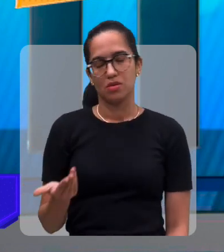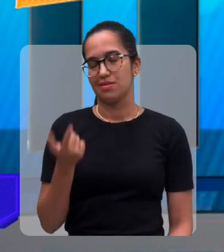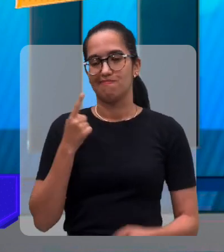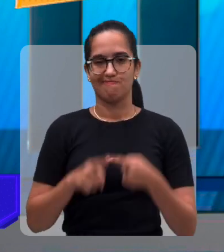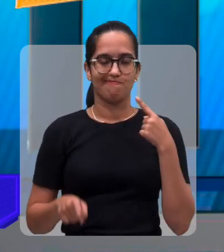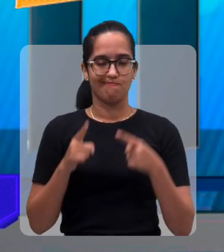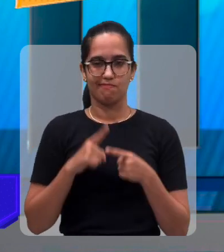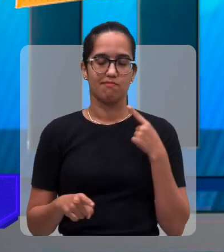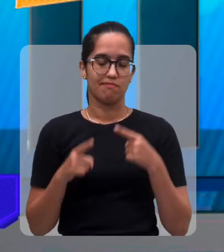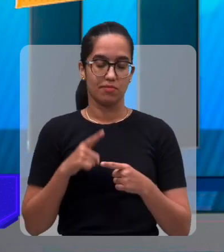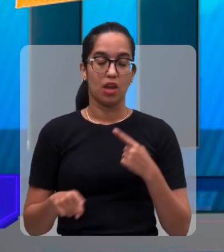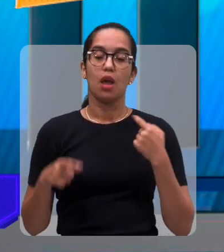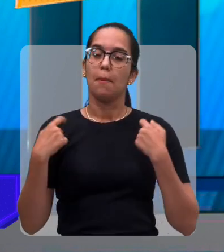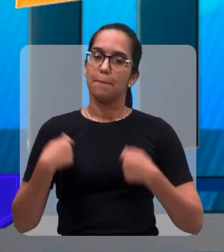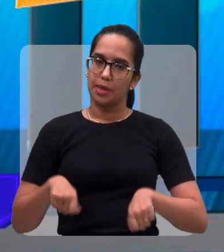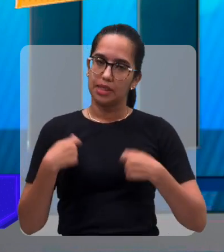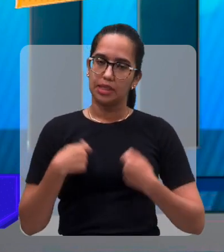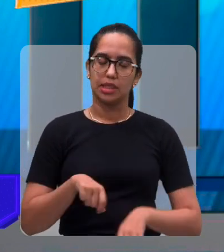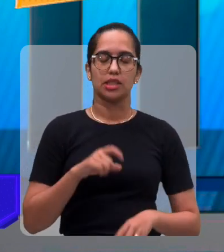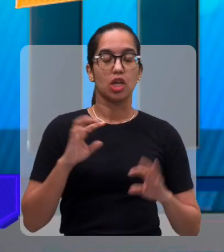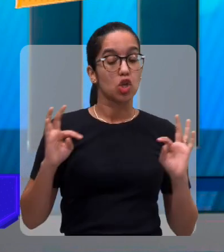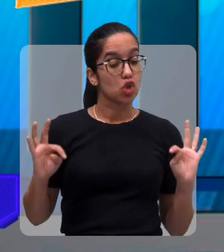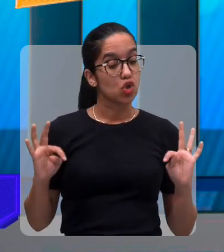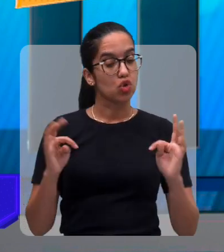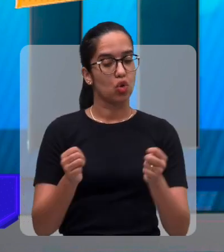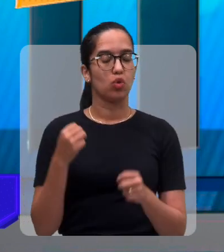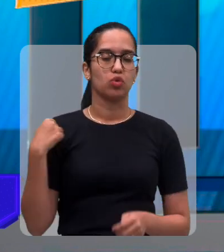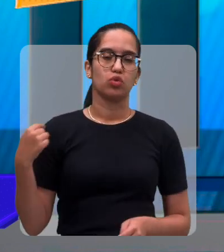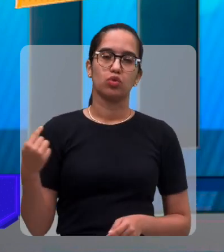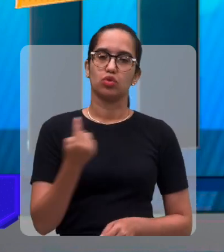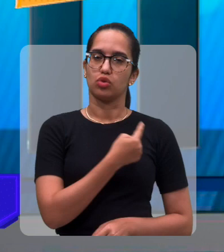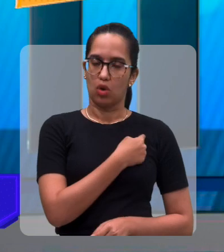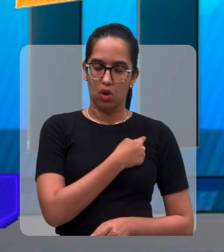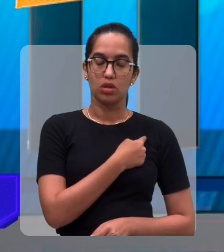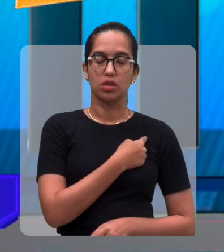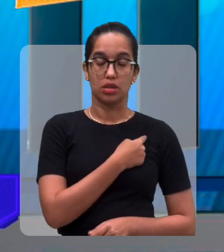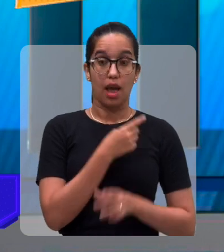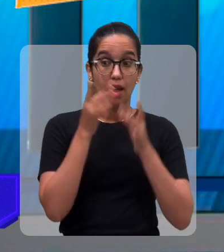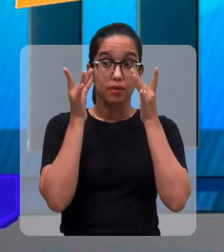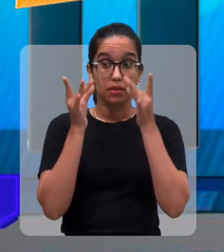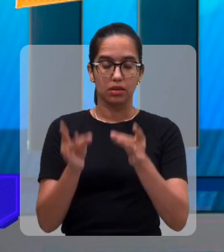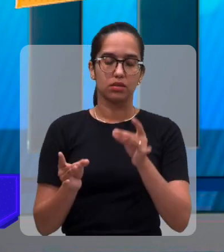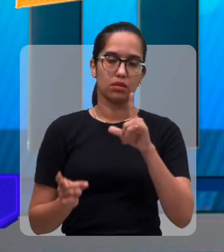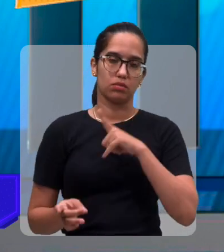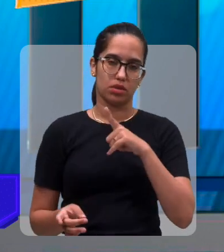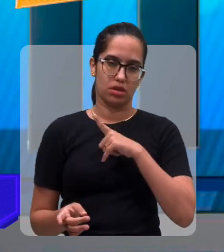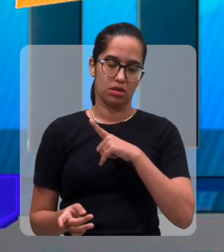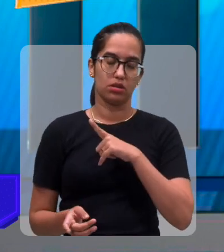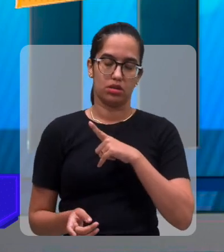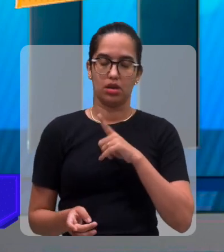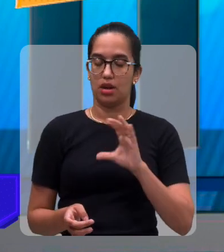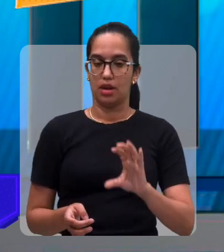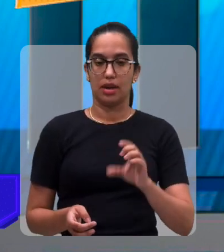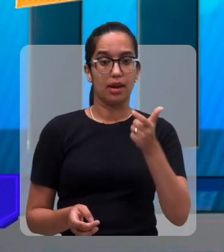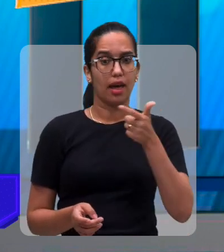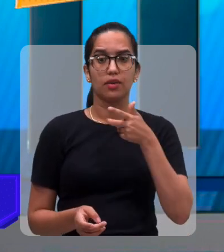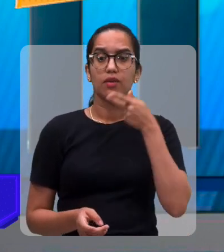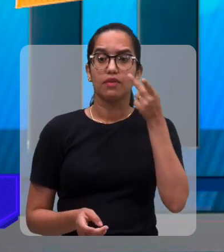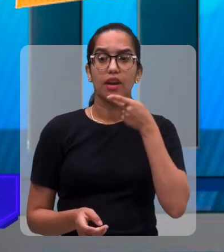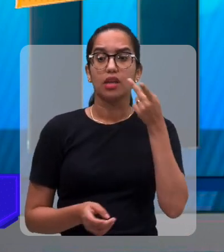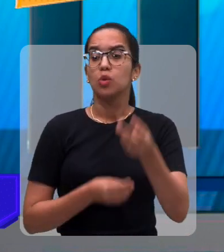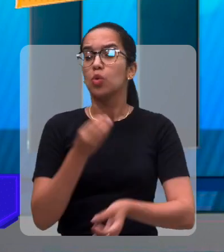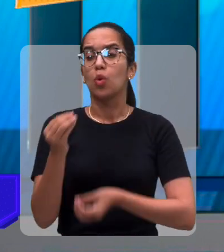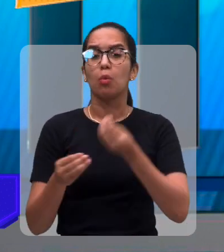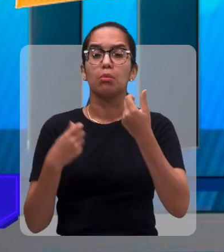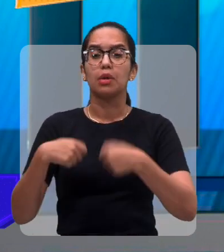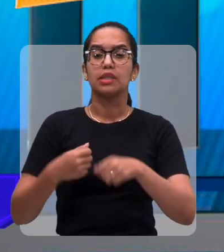Então, é necessário que cada um de nós, nós estamos atentos para isso e buscando, dizendo como é que é